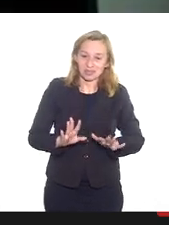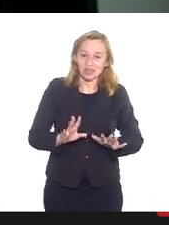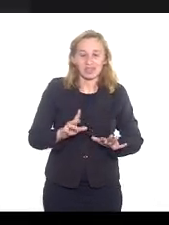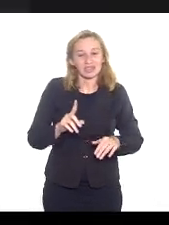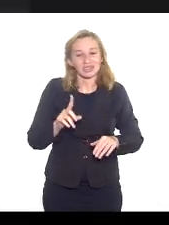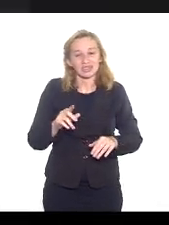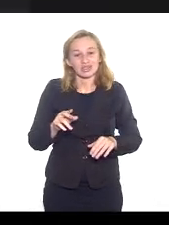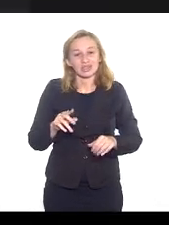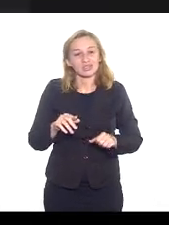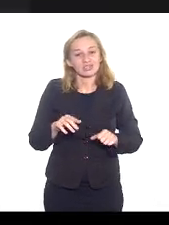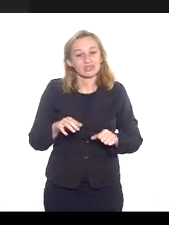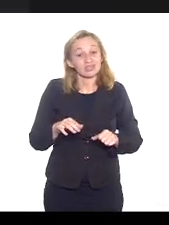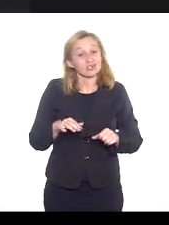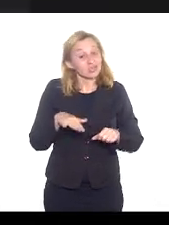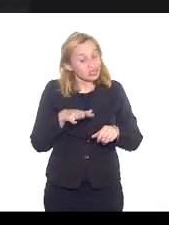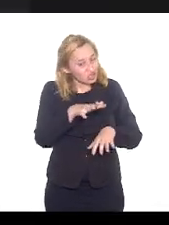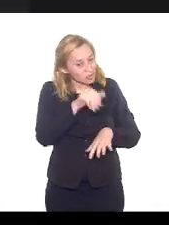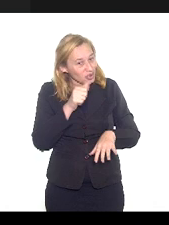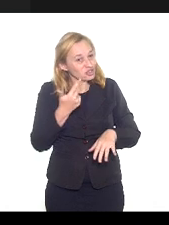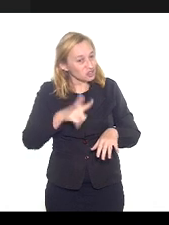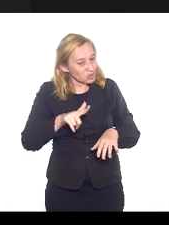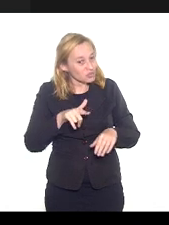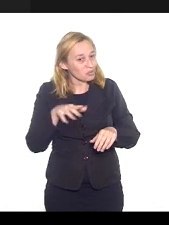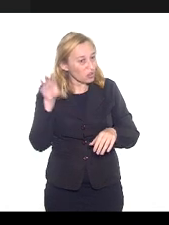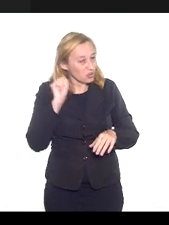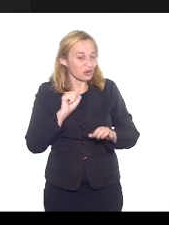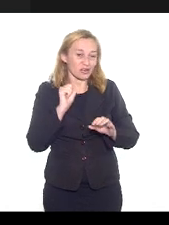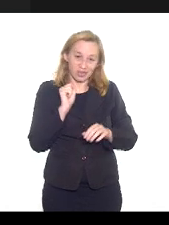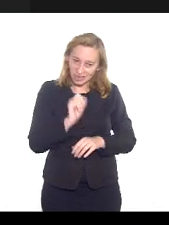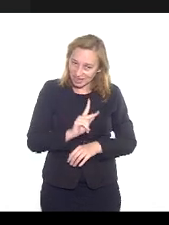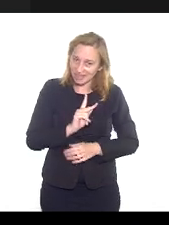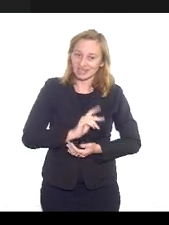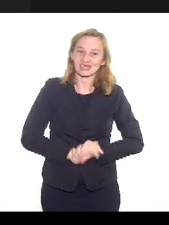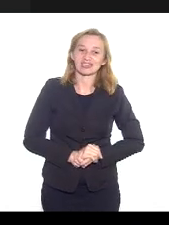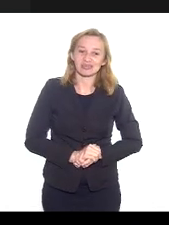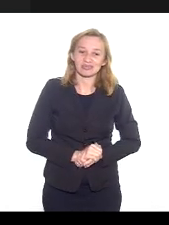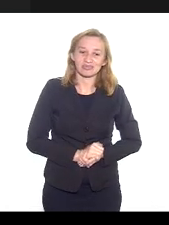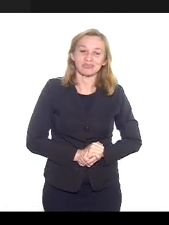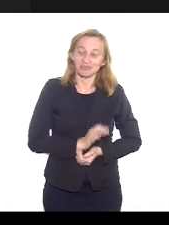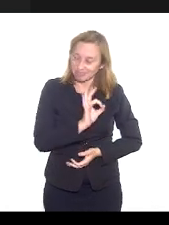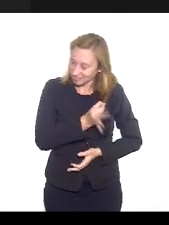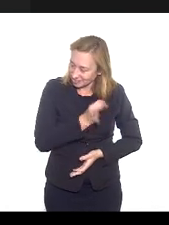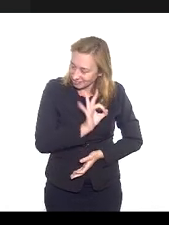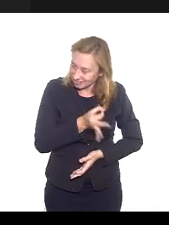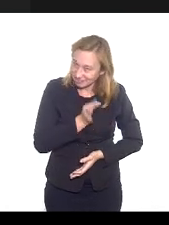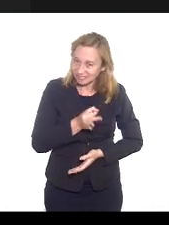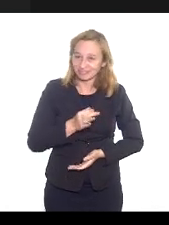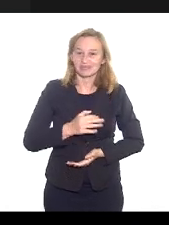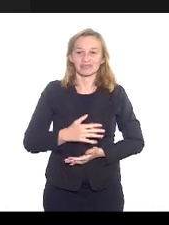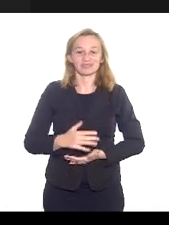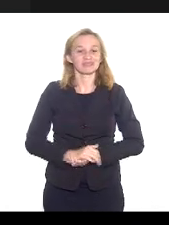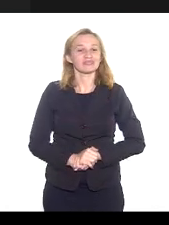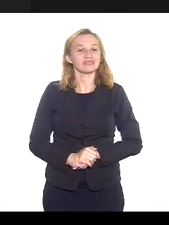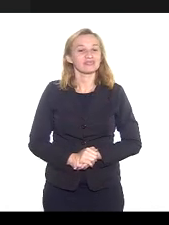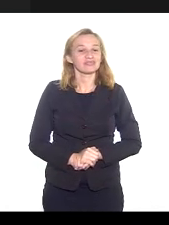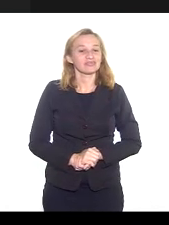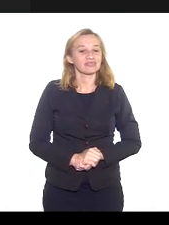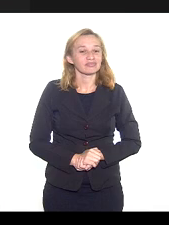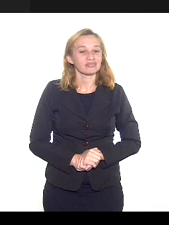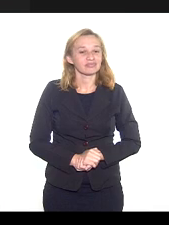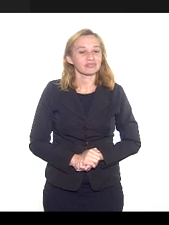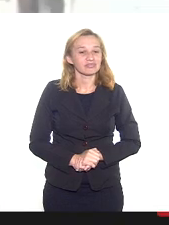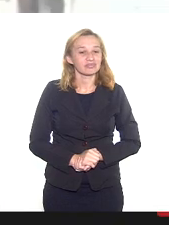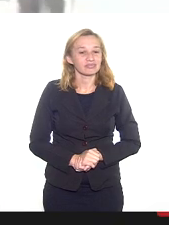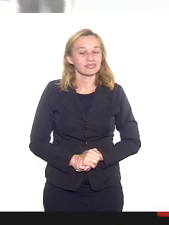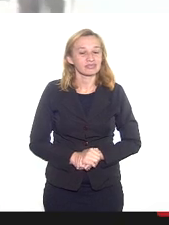possamos lhe chamar novamente para lhe ouvir. Não, com certeza, será um prazer participar. eu vou